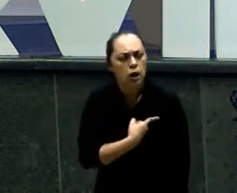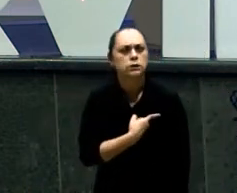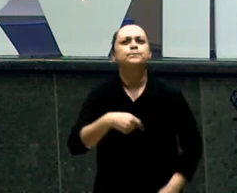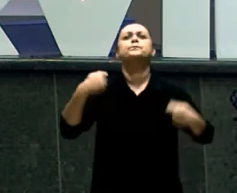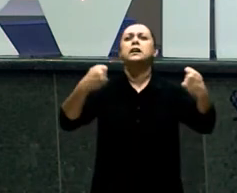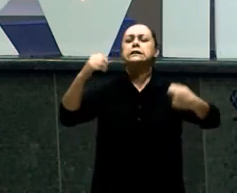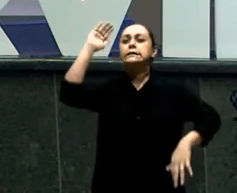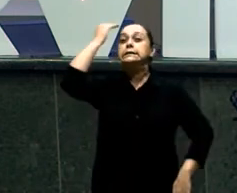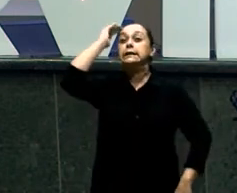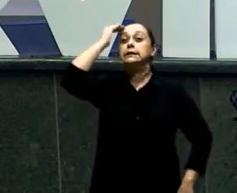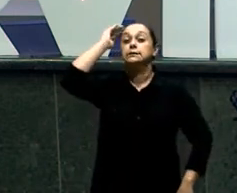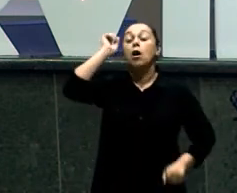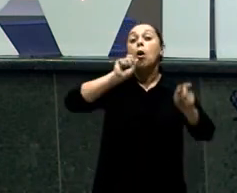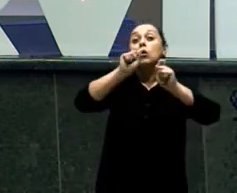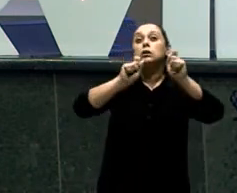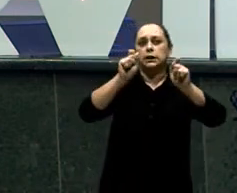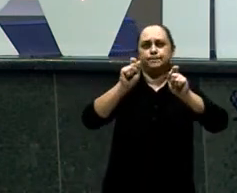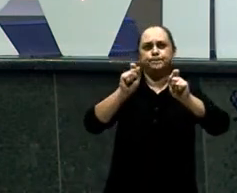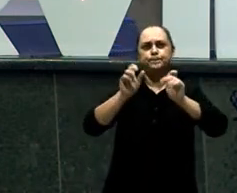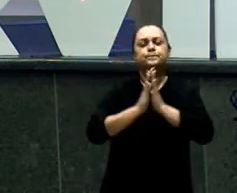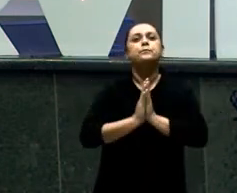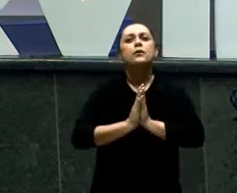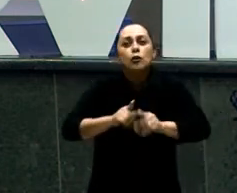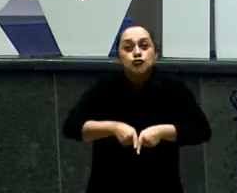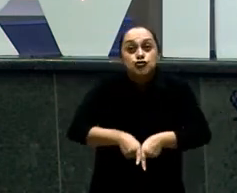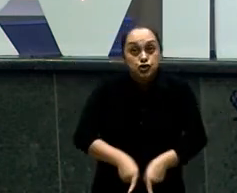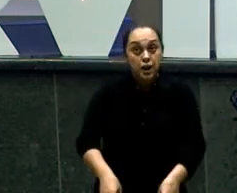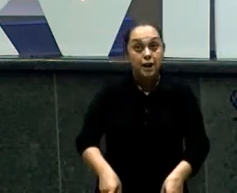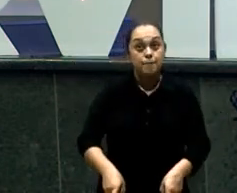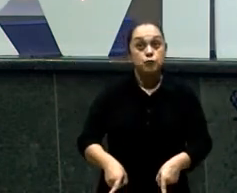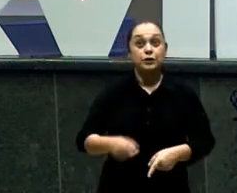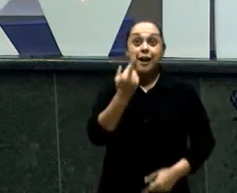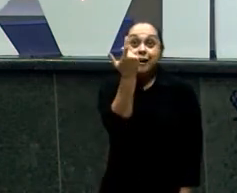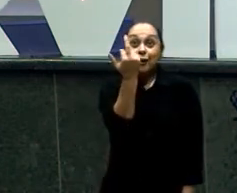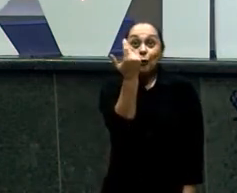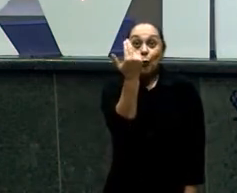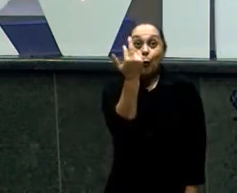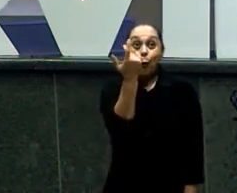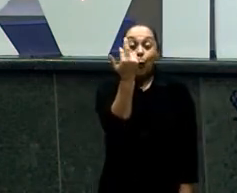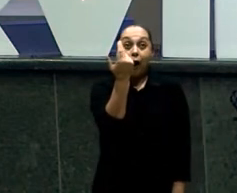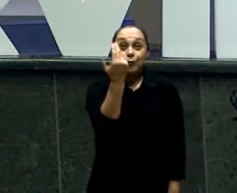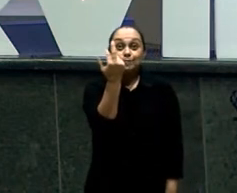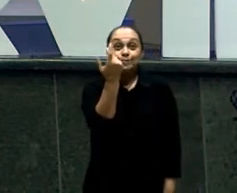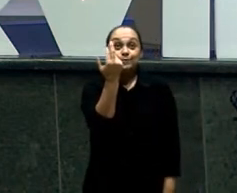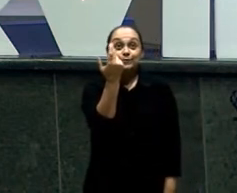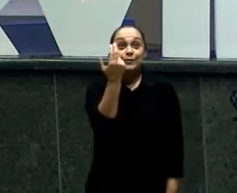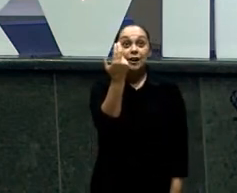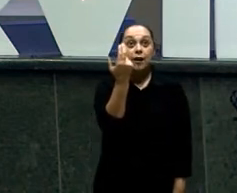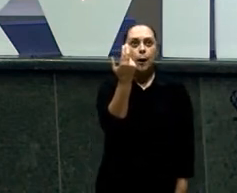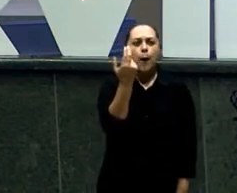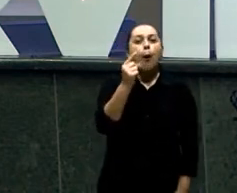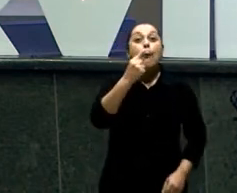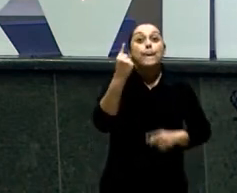Isaac E Isaú Chamados de gêmeos Bivitelinos Quando eles são gêmeos O que é gerado Primeiro Fica do lado Superior do